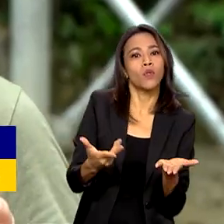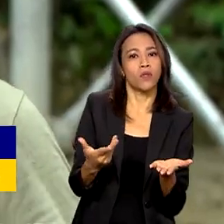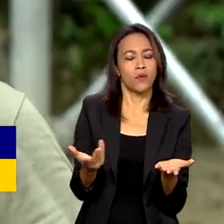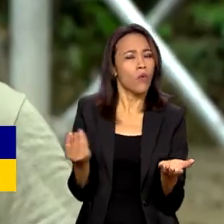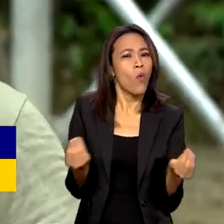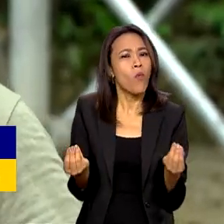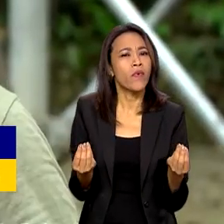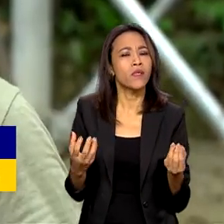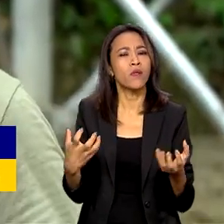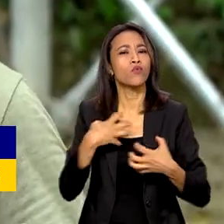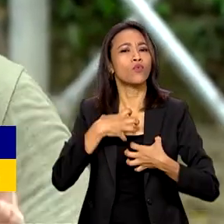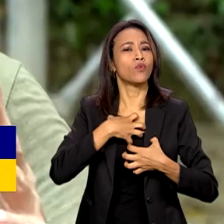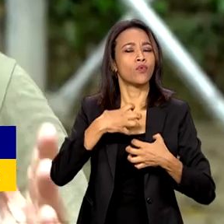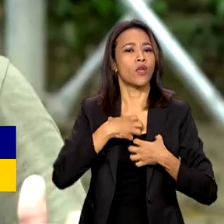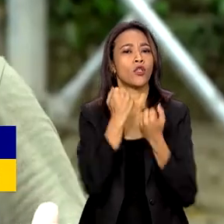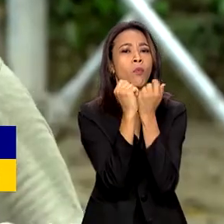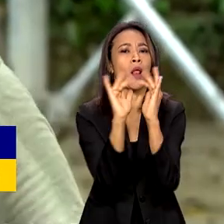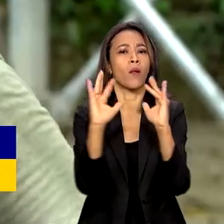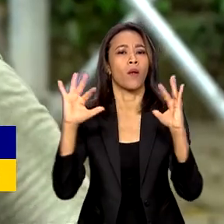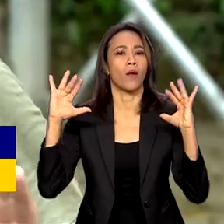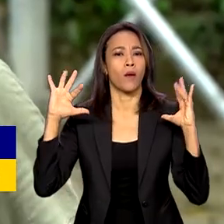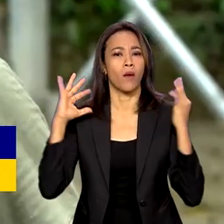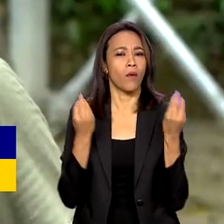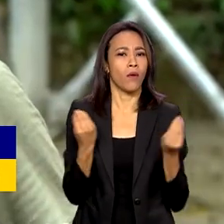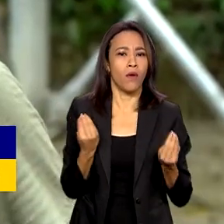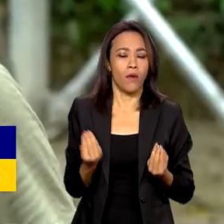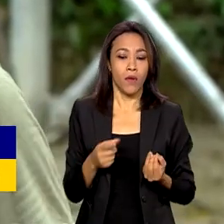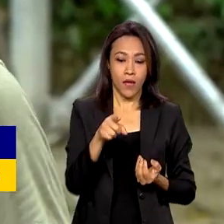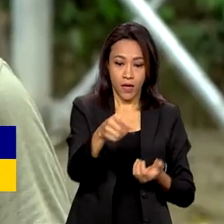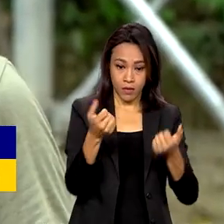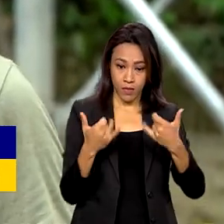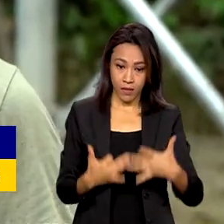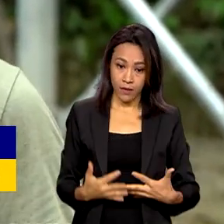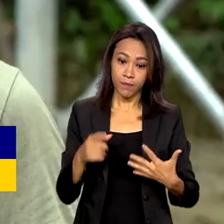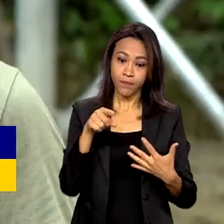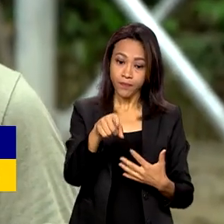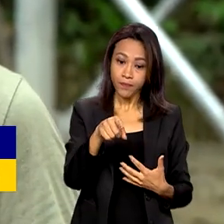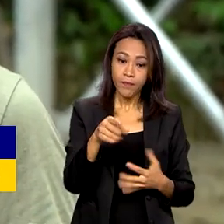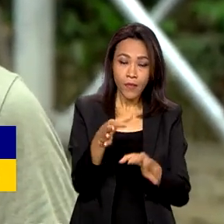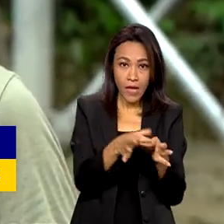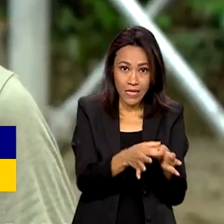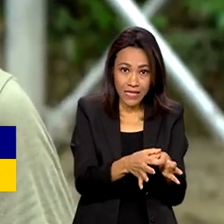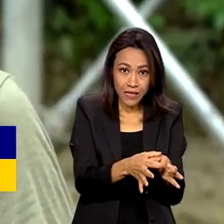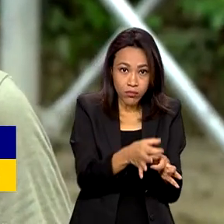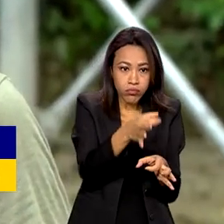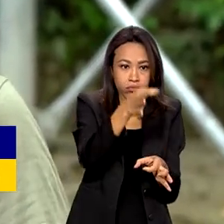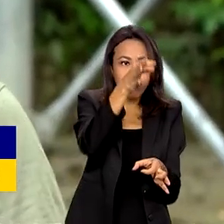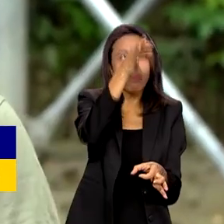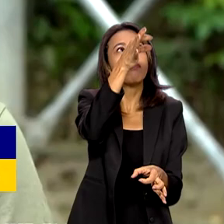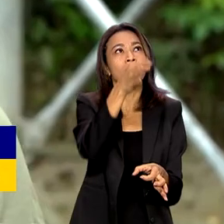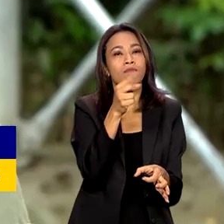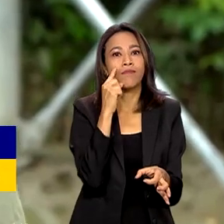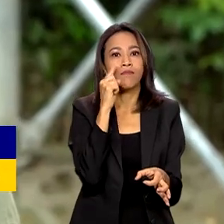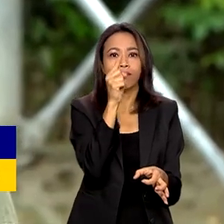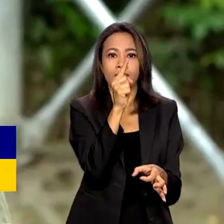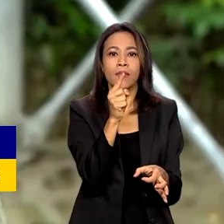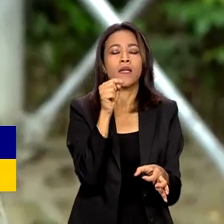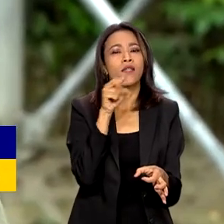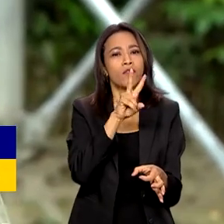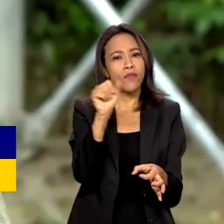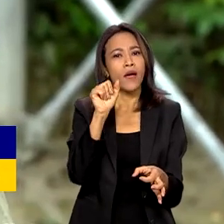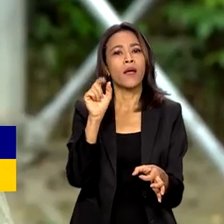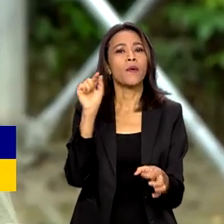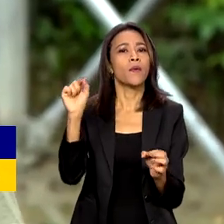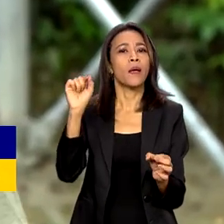é ter um sistema a céu aberto, completamente a céu aberto, em que a gente vai mudar a atmosfera